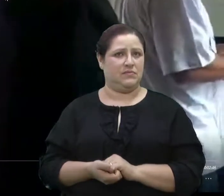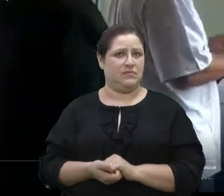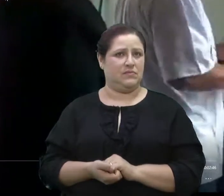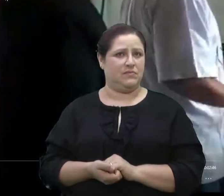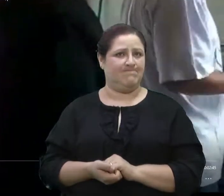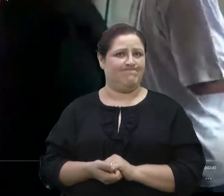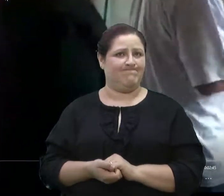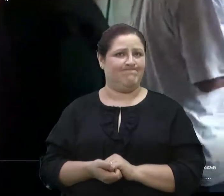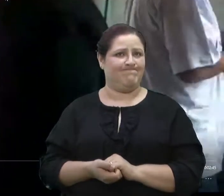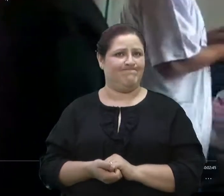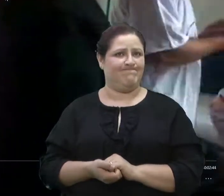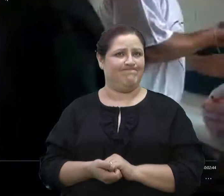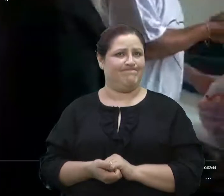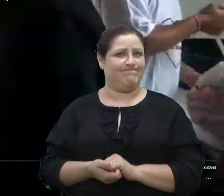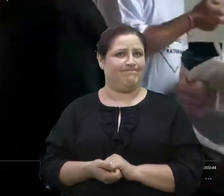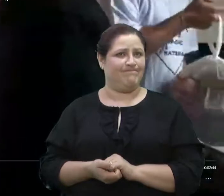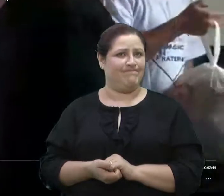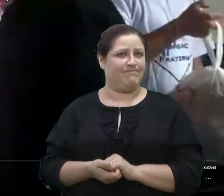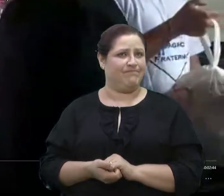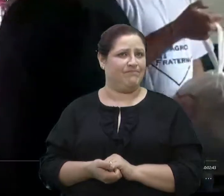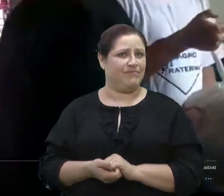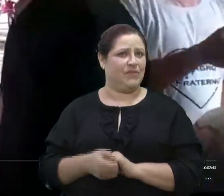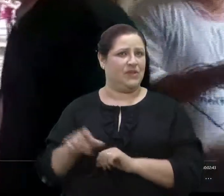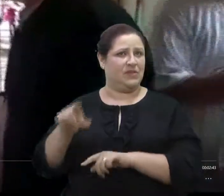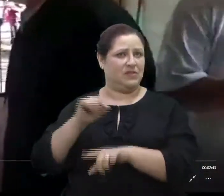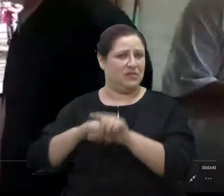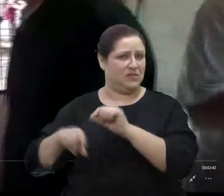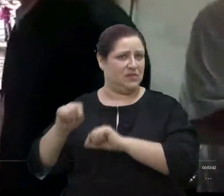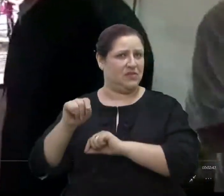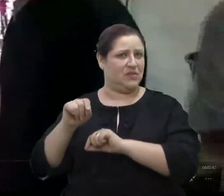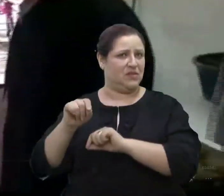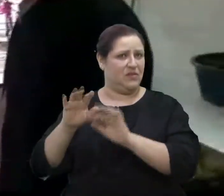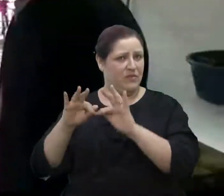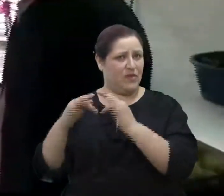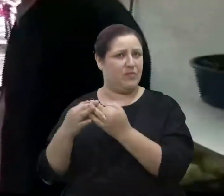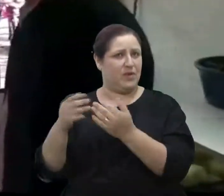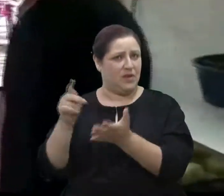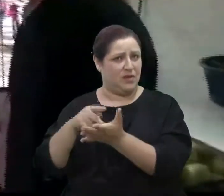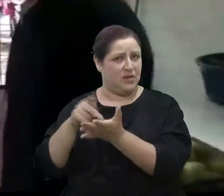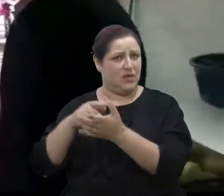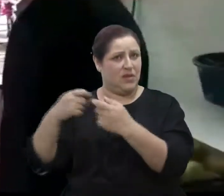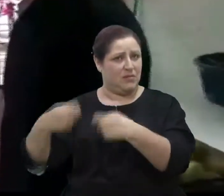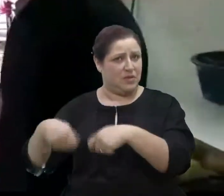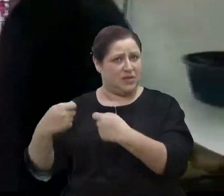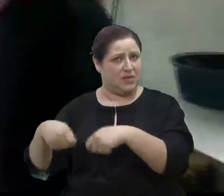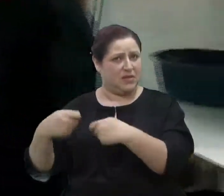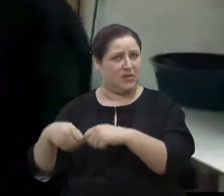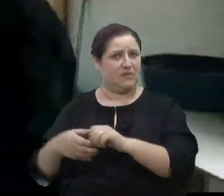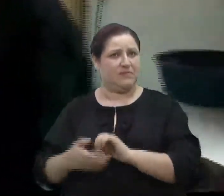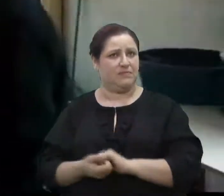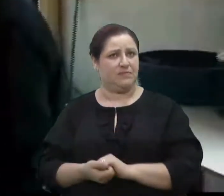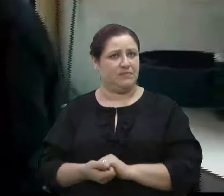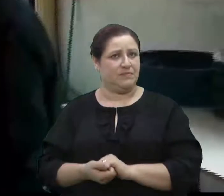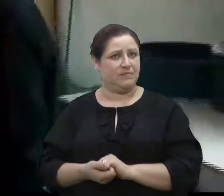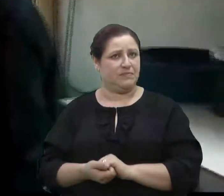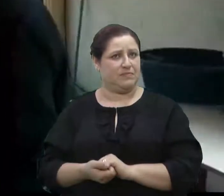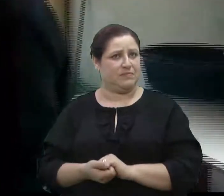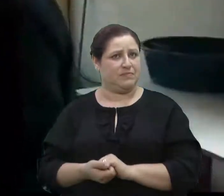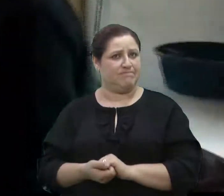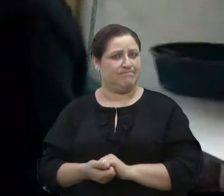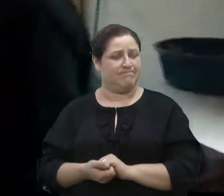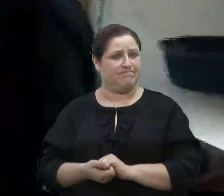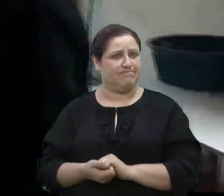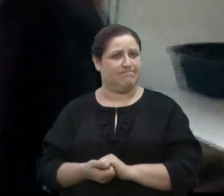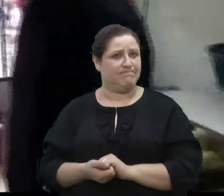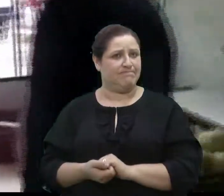cadastro, tudo cadastro. Foi selecionado famílias que realmente precisavam, né? E quem é que ajuda na seleção? Pessoal de